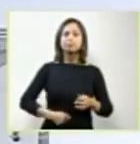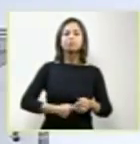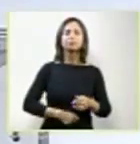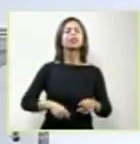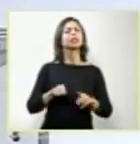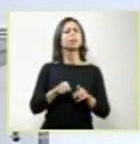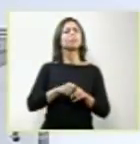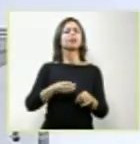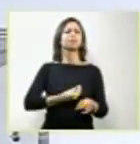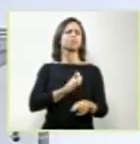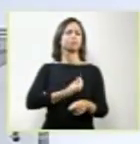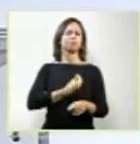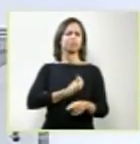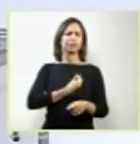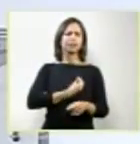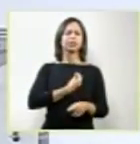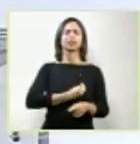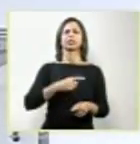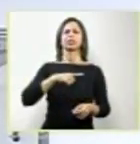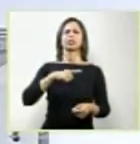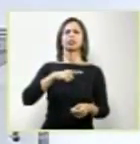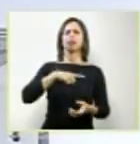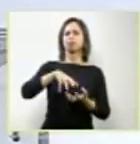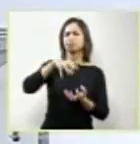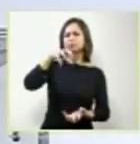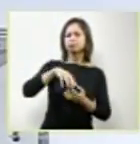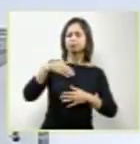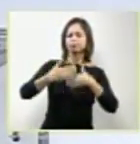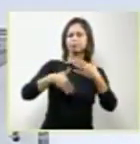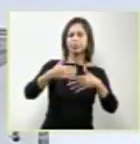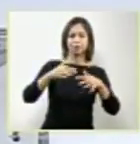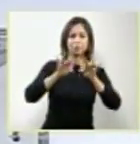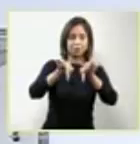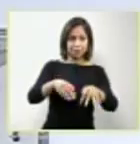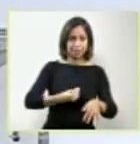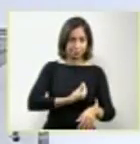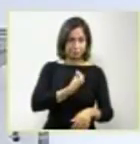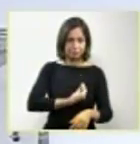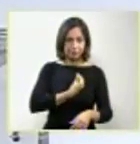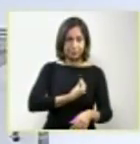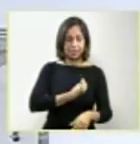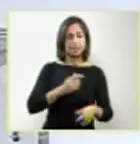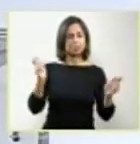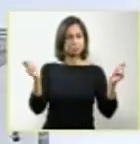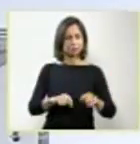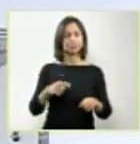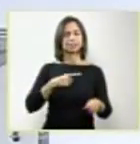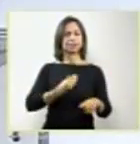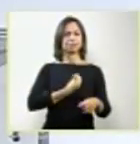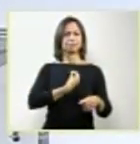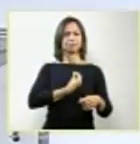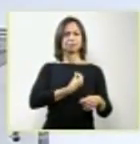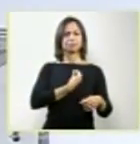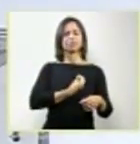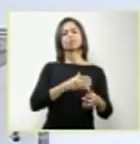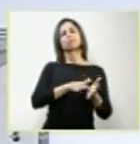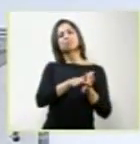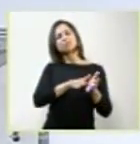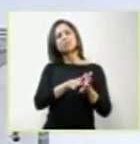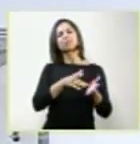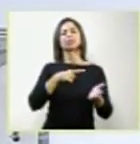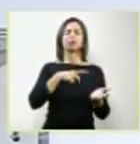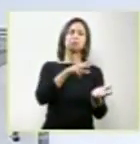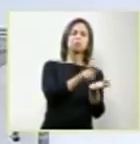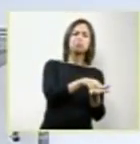profundamente a questão da terminalidade da vida, já que é possível se prolongar artificialmente a